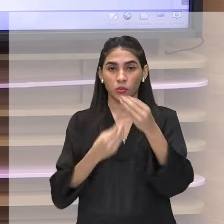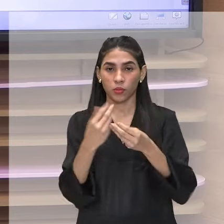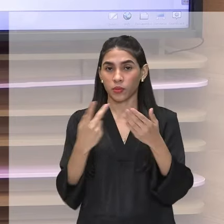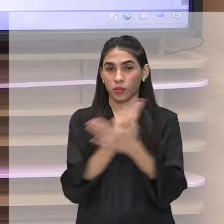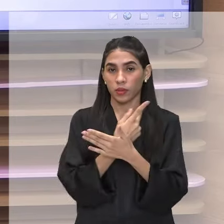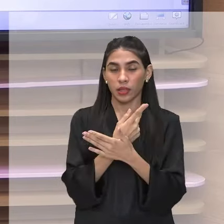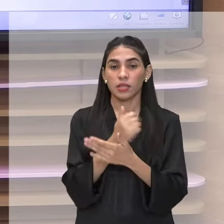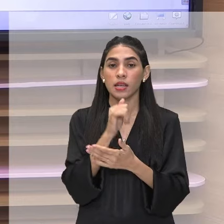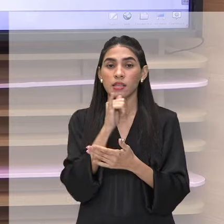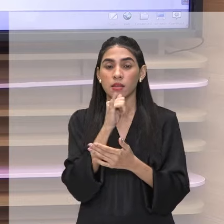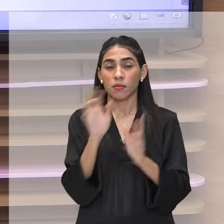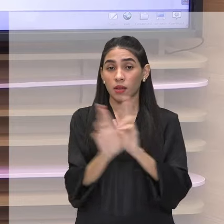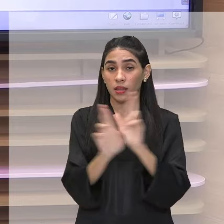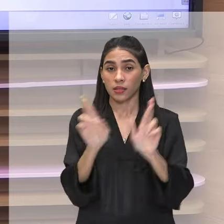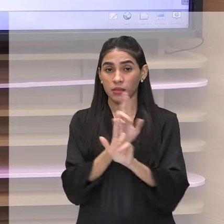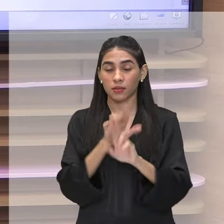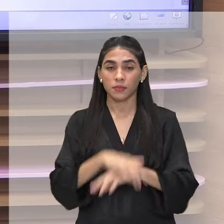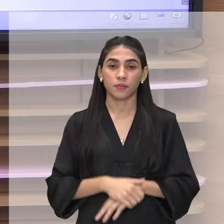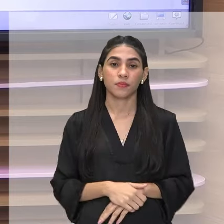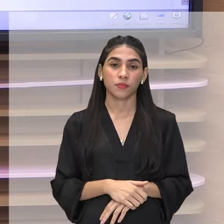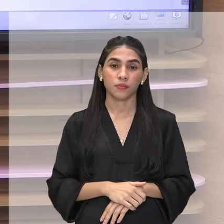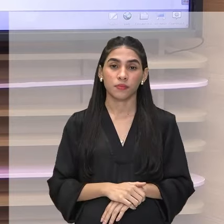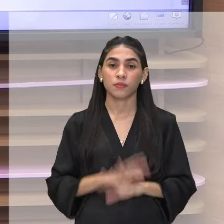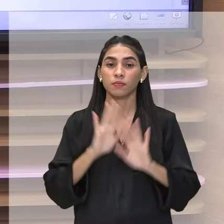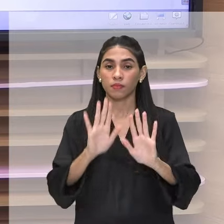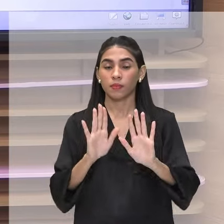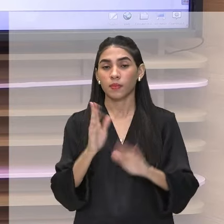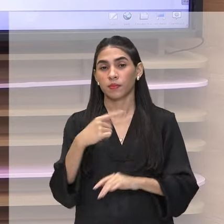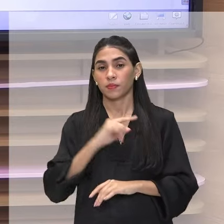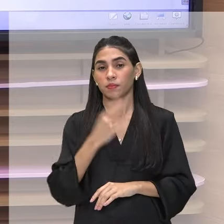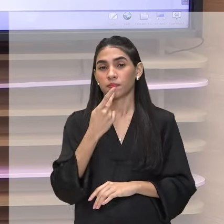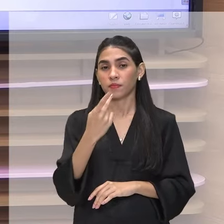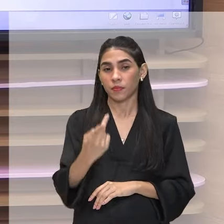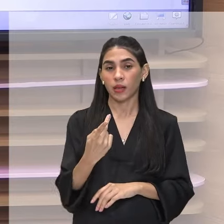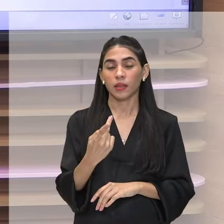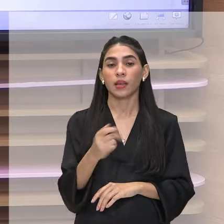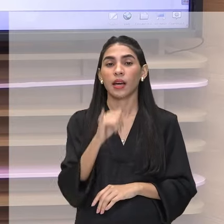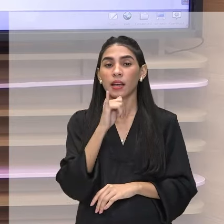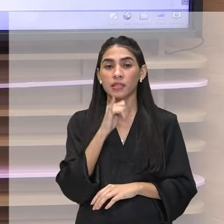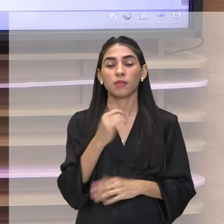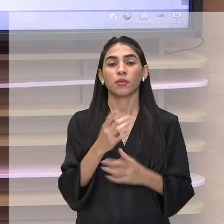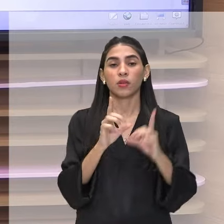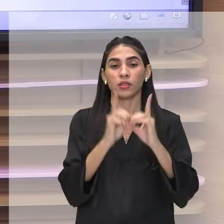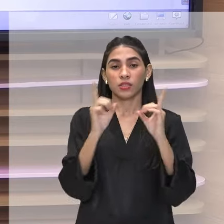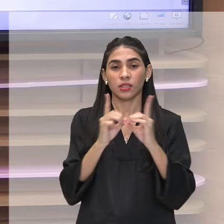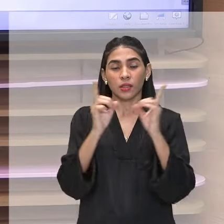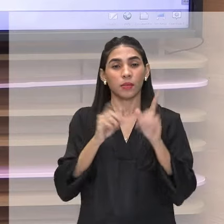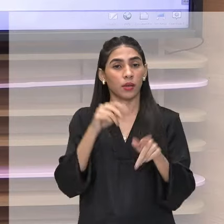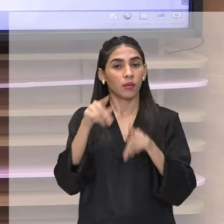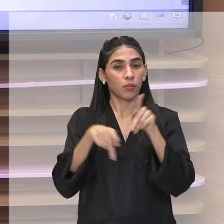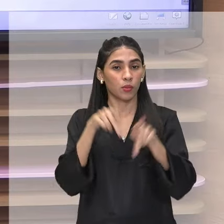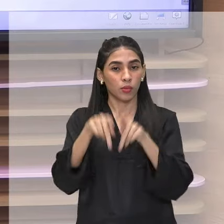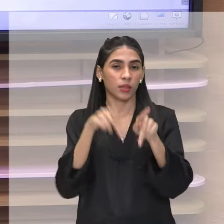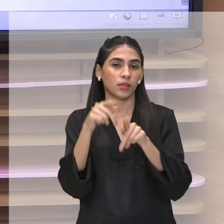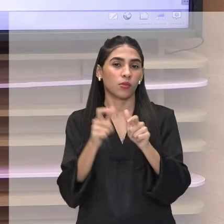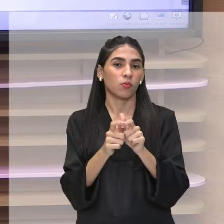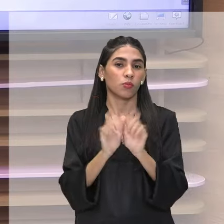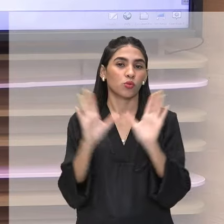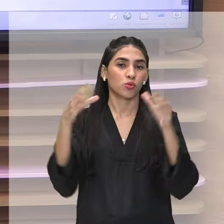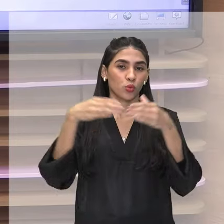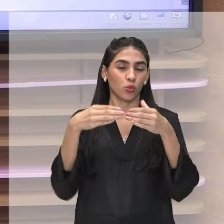como é que ocorre esse tipo de relação. E aí, quando a gente fala dessa dinâmica de populações, a gente geralmente mostra essa